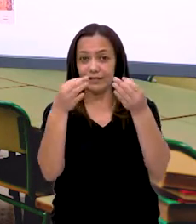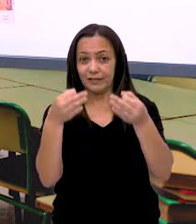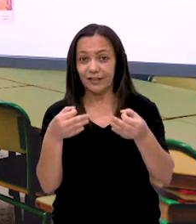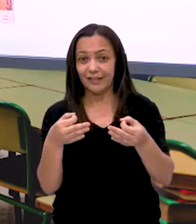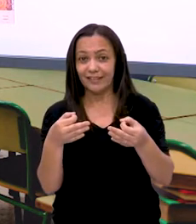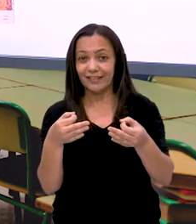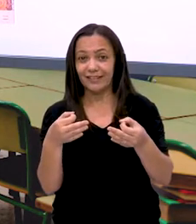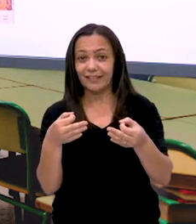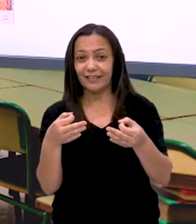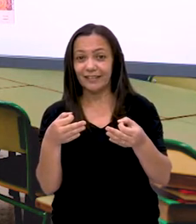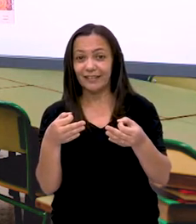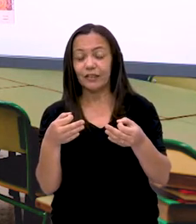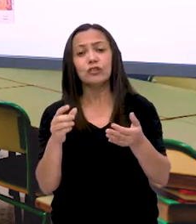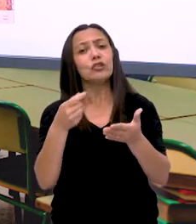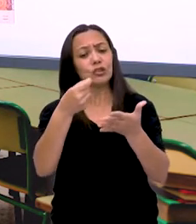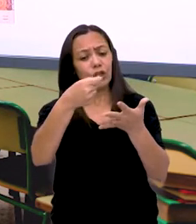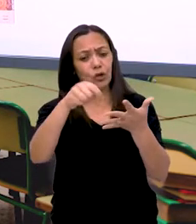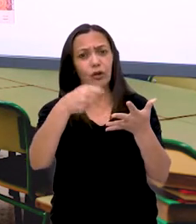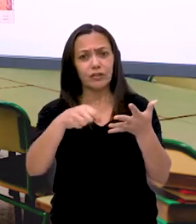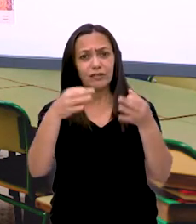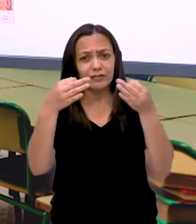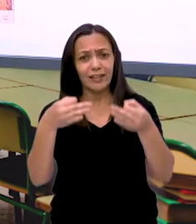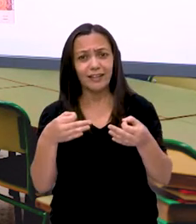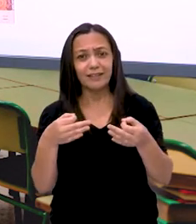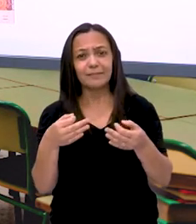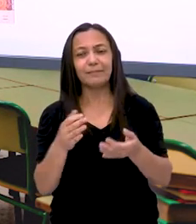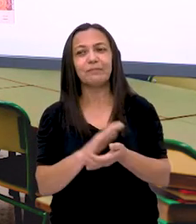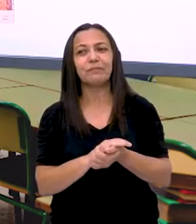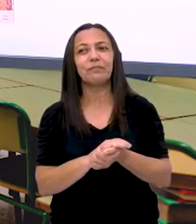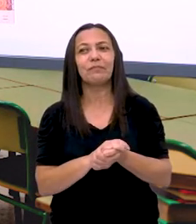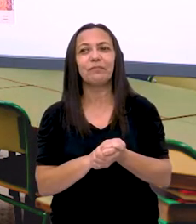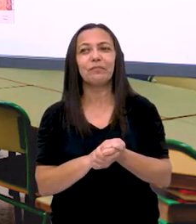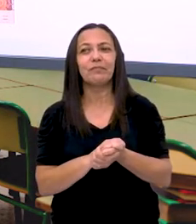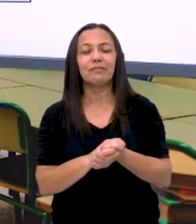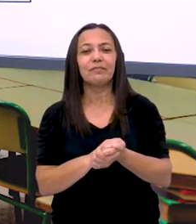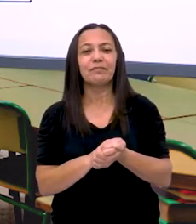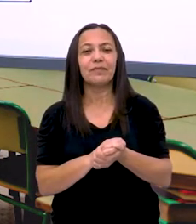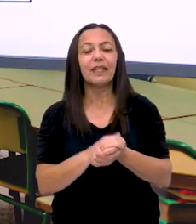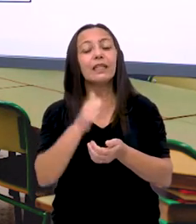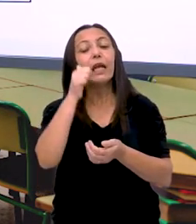Aceitou aí? Fez toda a correção direitinho? Vamos ver a próxima.